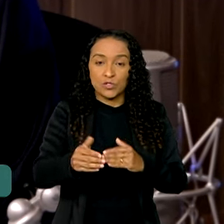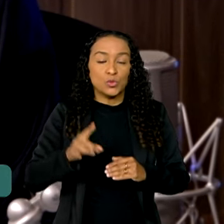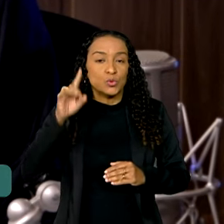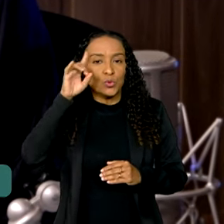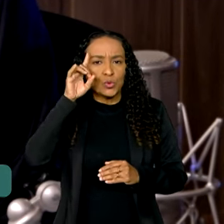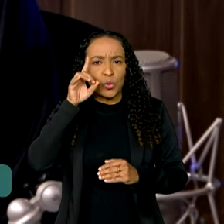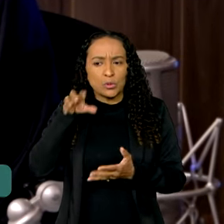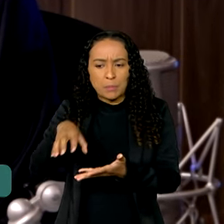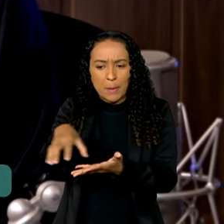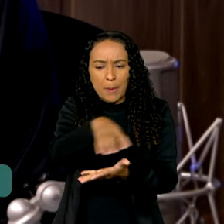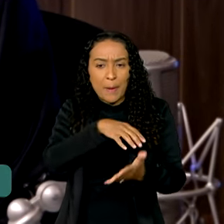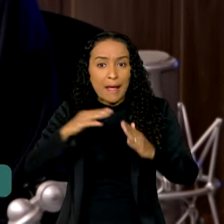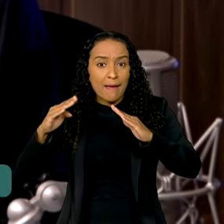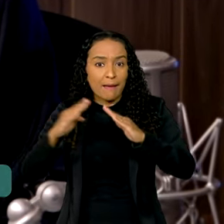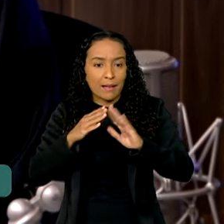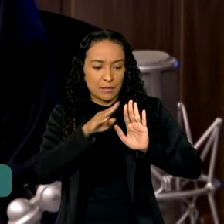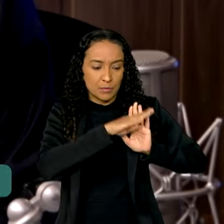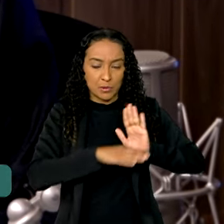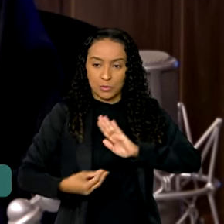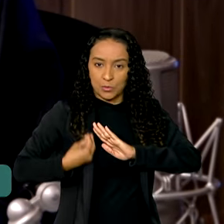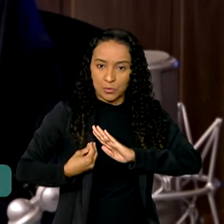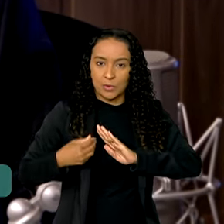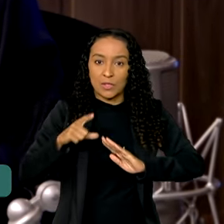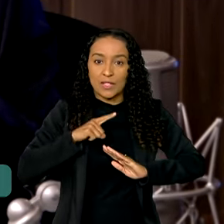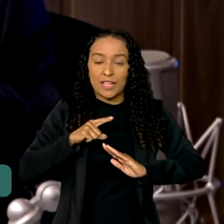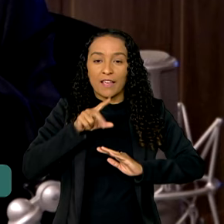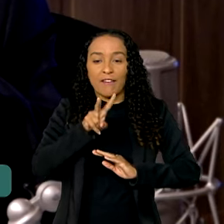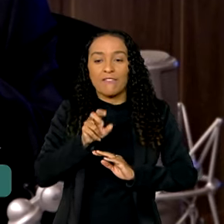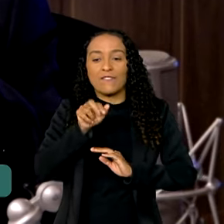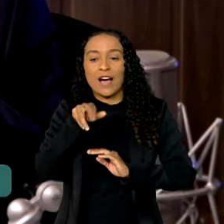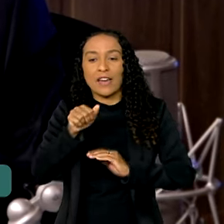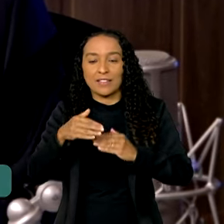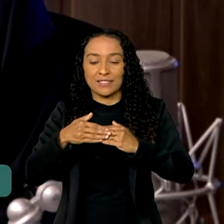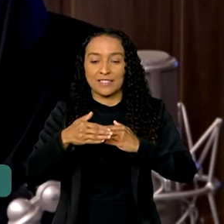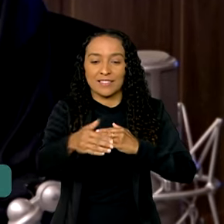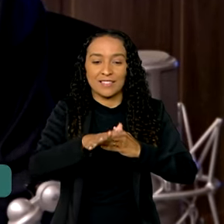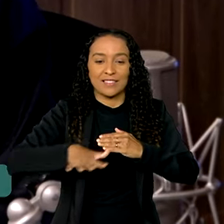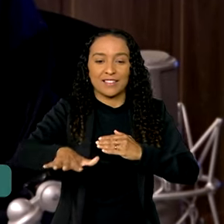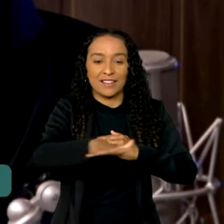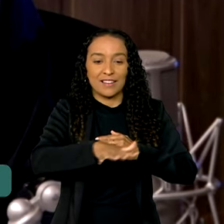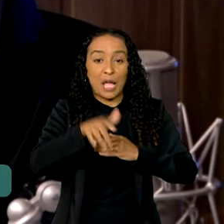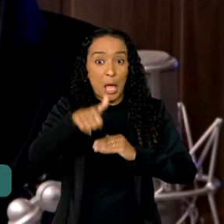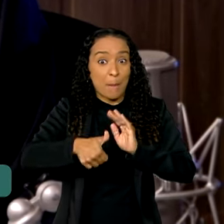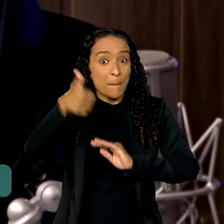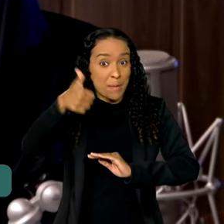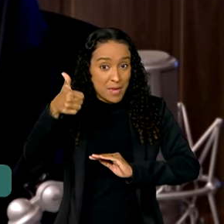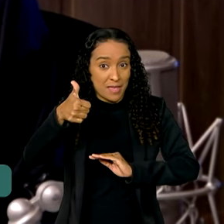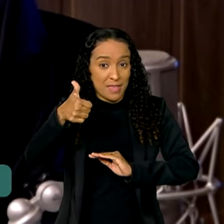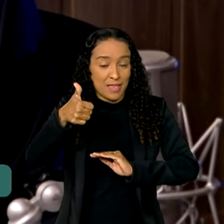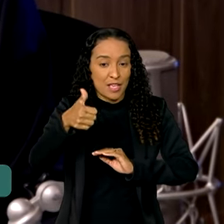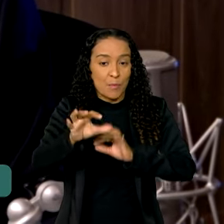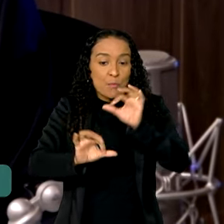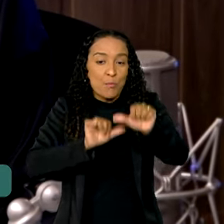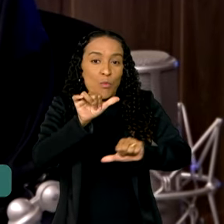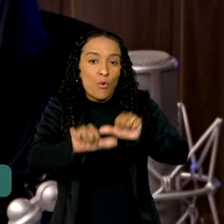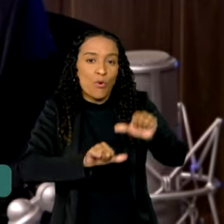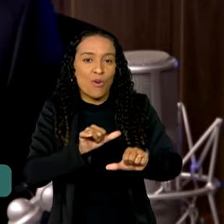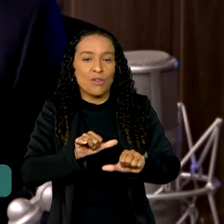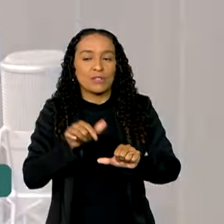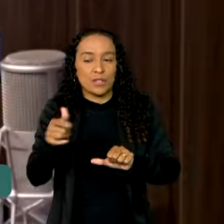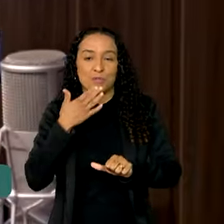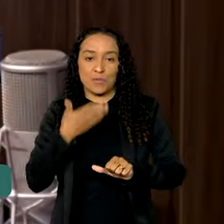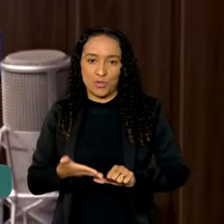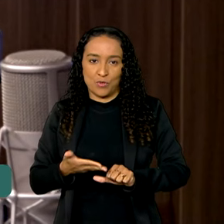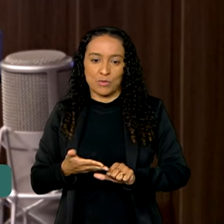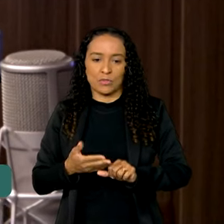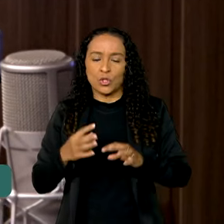as unidades habitacionais da Minha Casa, Minha Vida, estivessem em varanda. Perdão. Essa foi a primeira alteração que ele nos